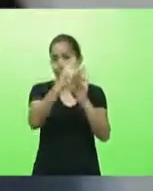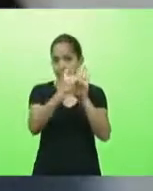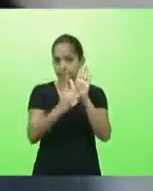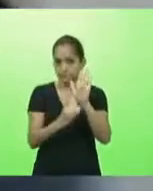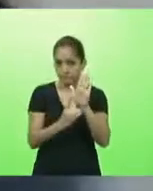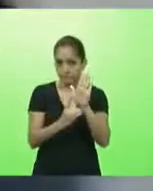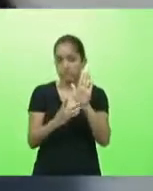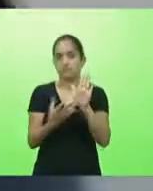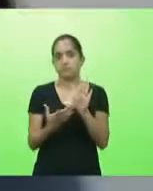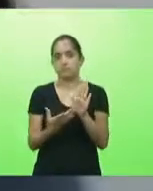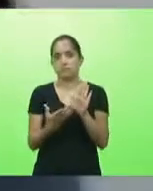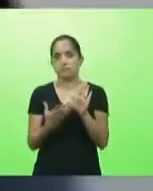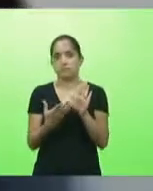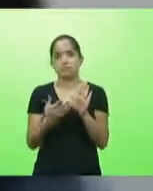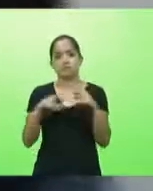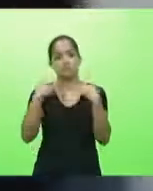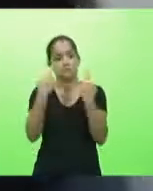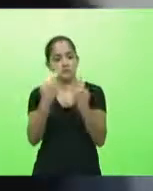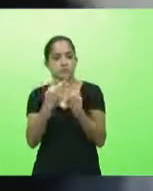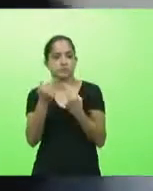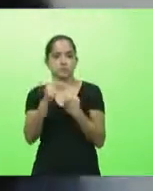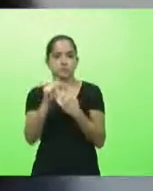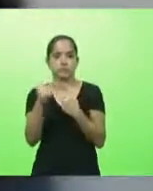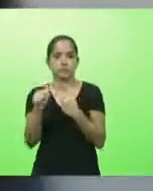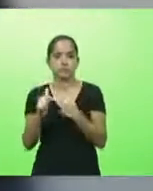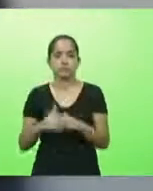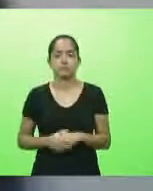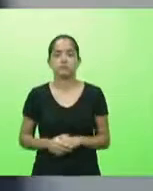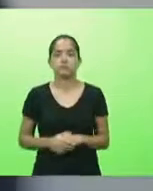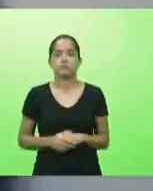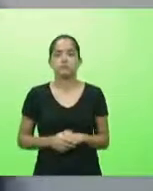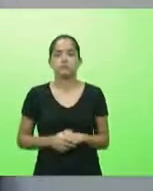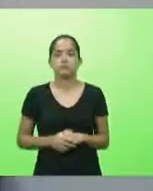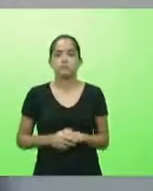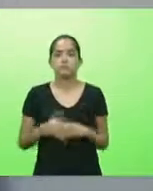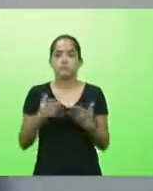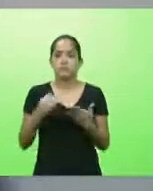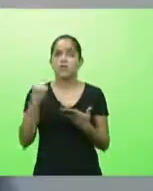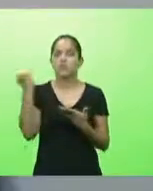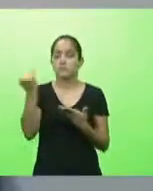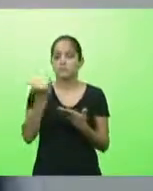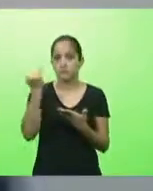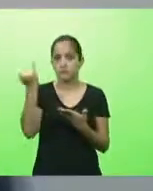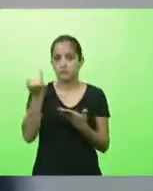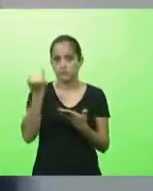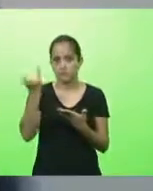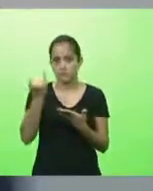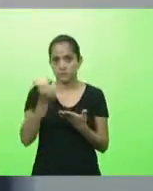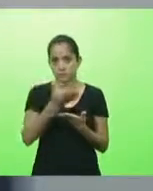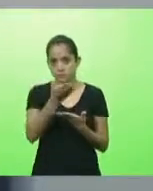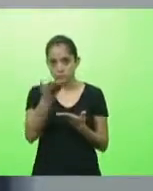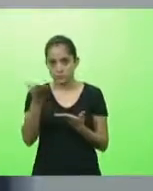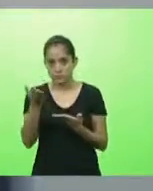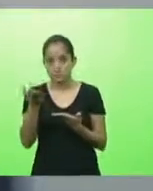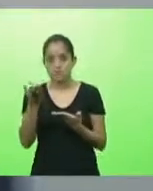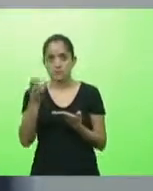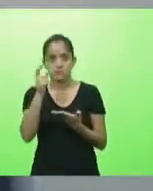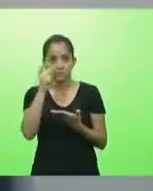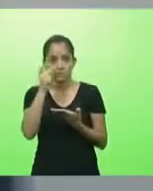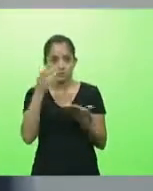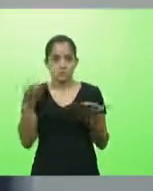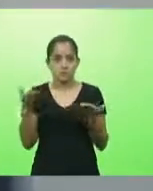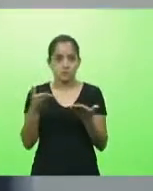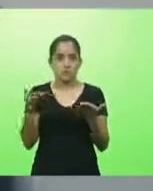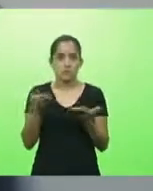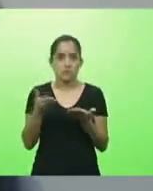de não ter culto é isso comandante é muito importante pastor os demais pastores que nos acompanham é muito